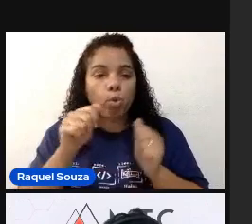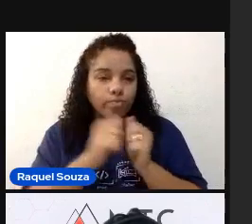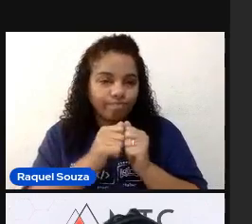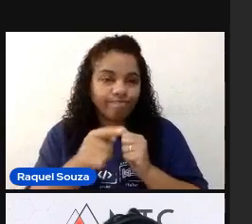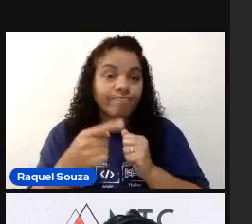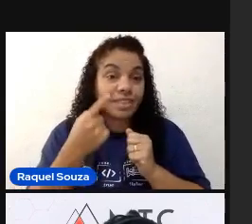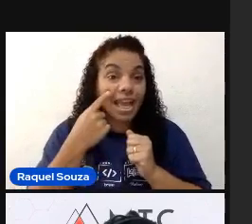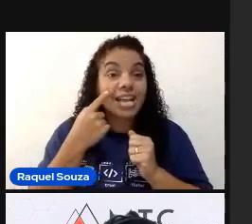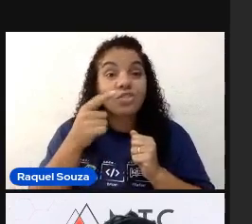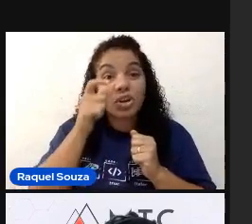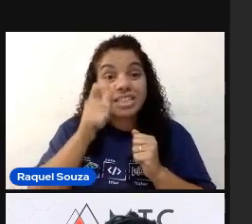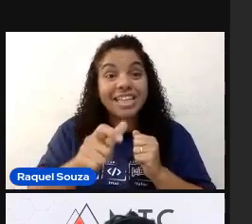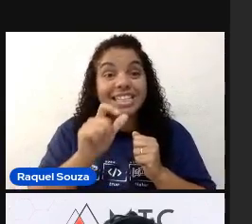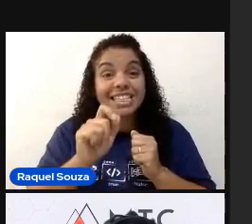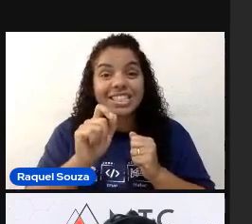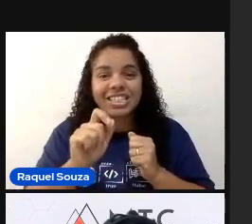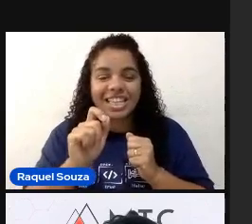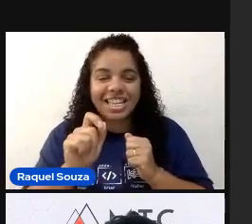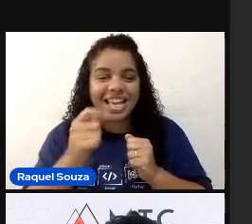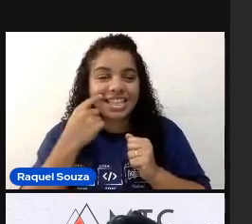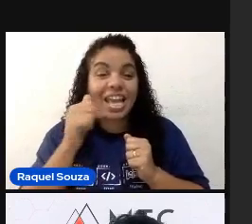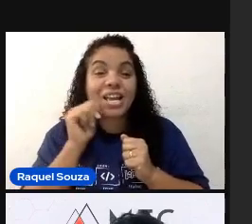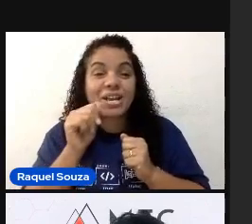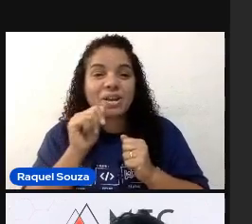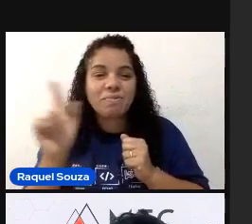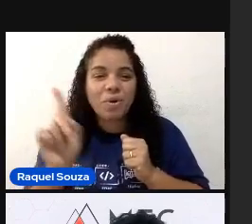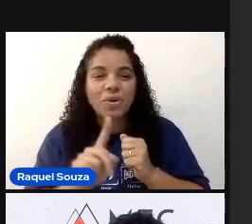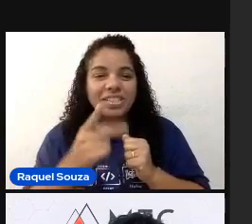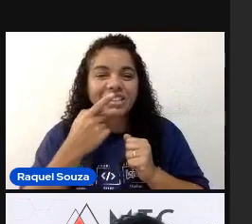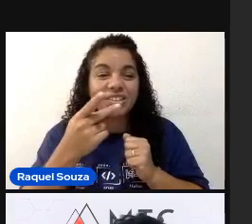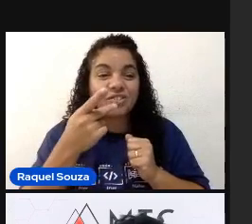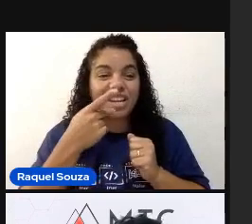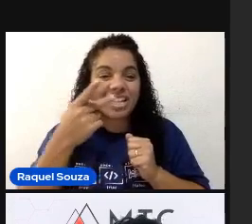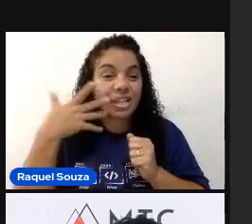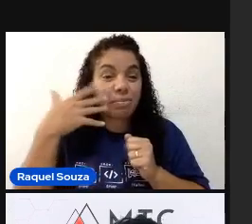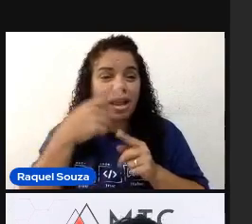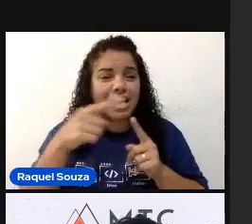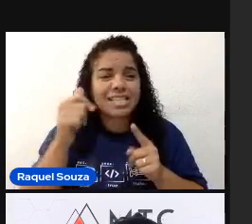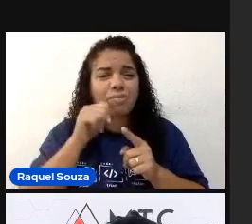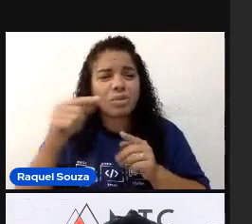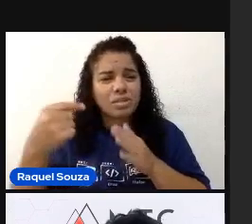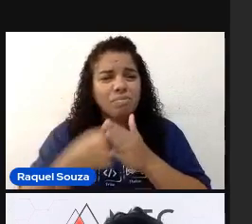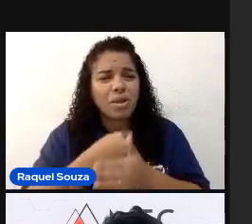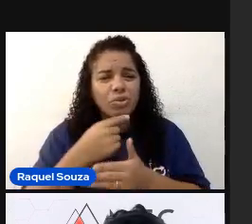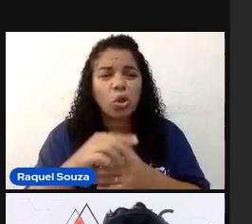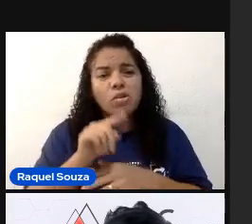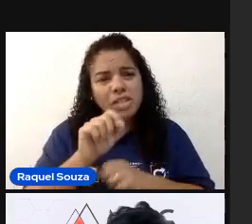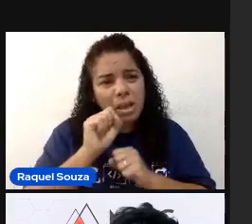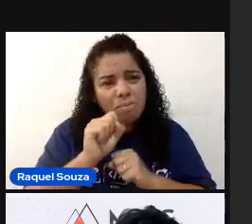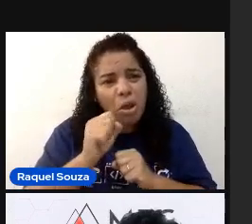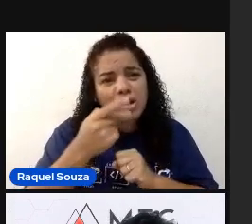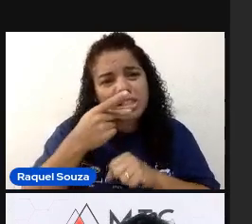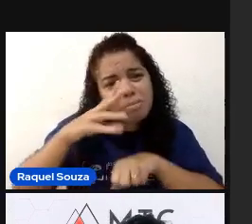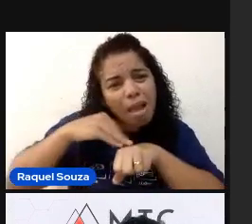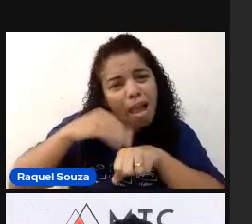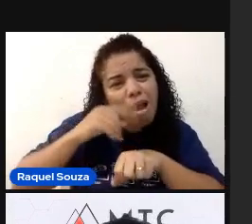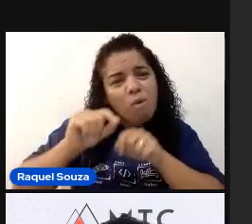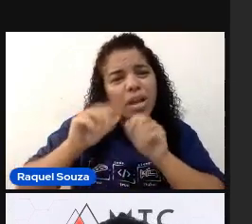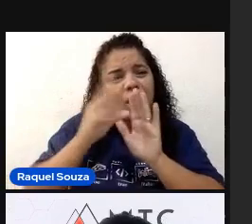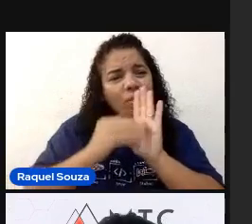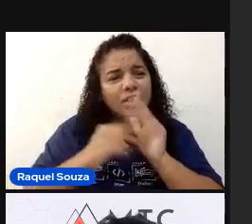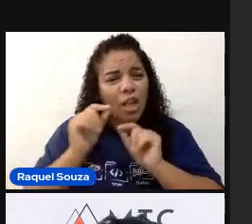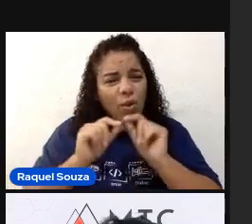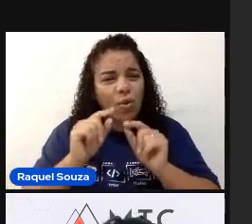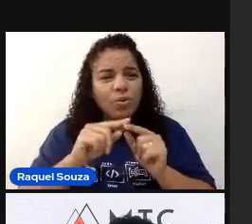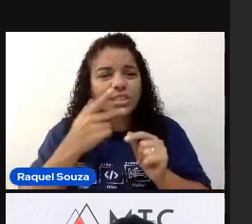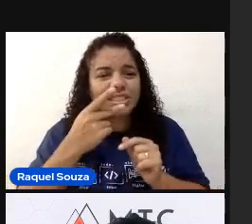Foi interessante que até veio uma moça, quando eu anunciei essa palestra, ela me perguntou... Ah, você pode me adiantar um pouco o conteúdo, né? Porque